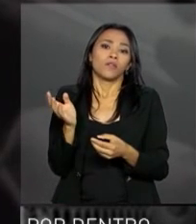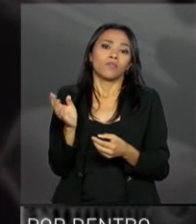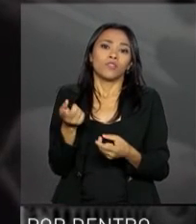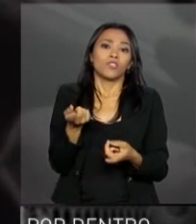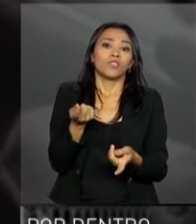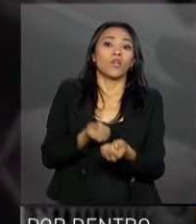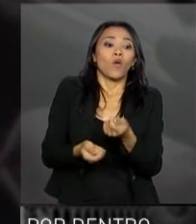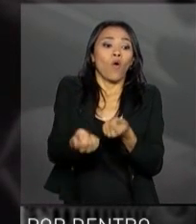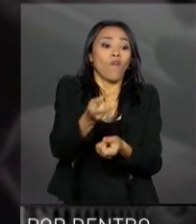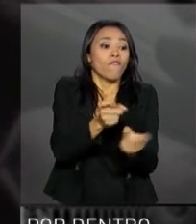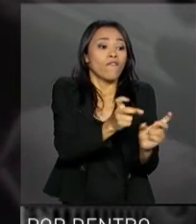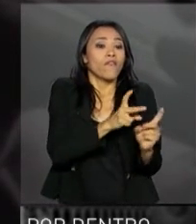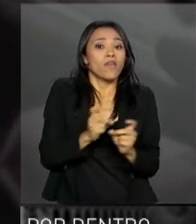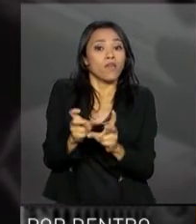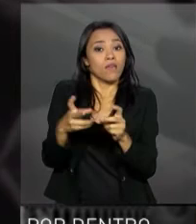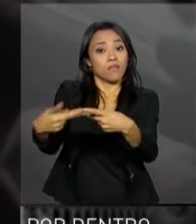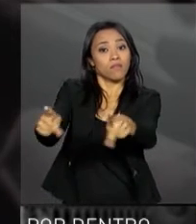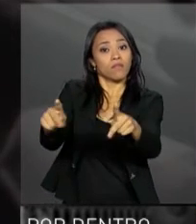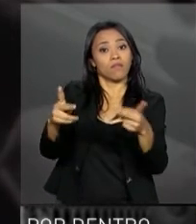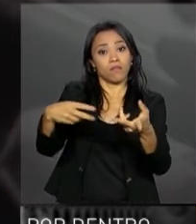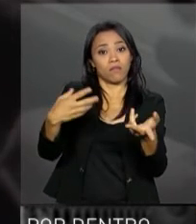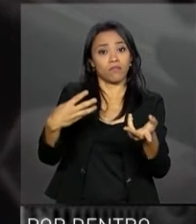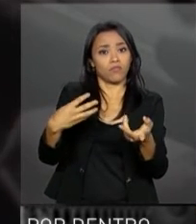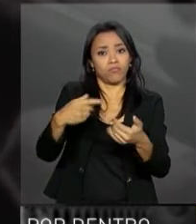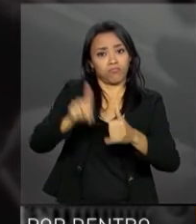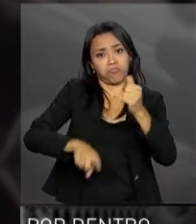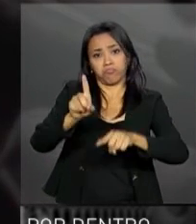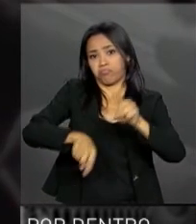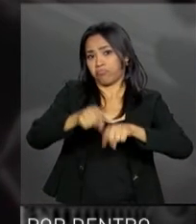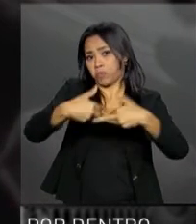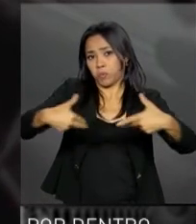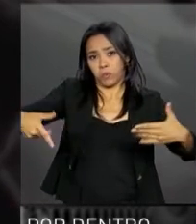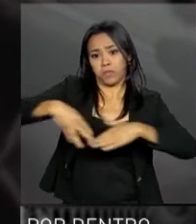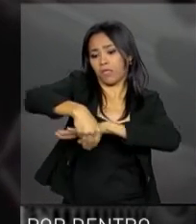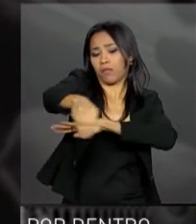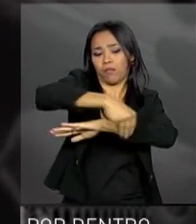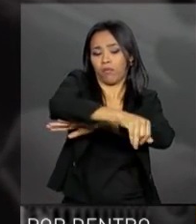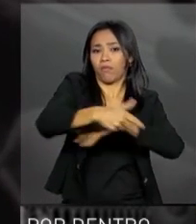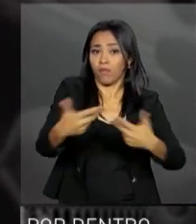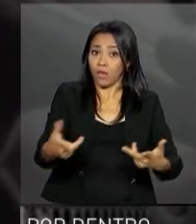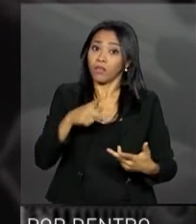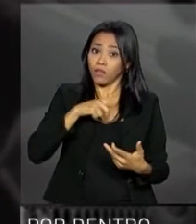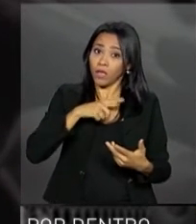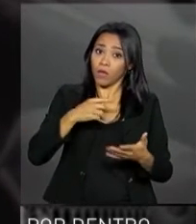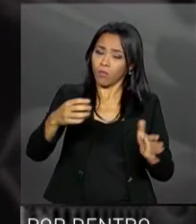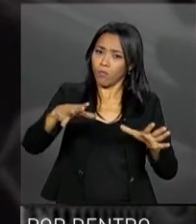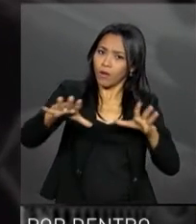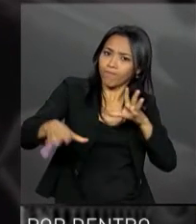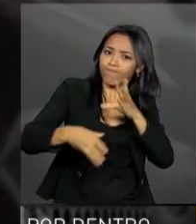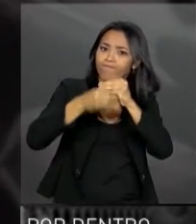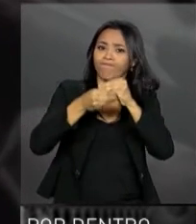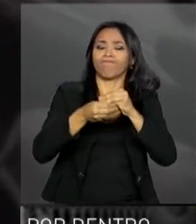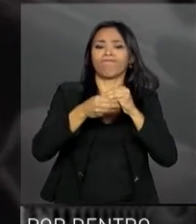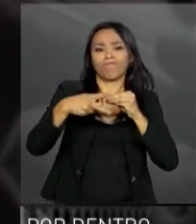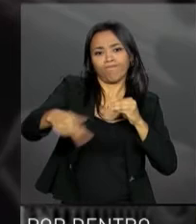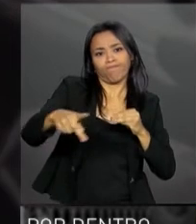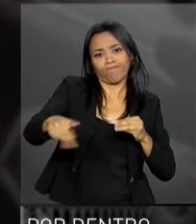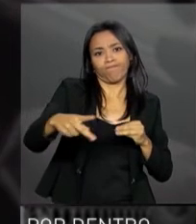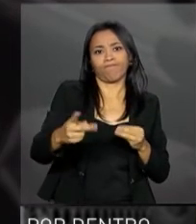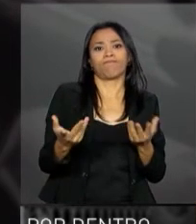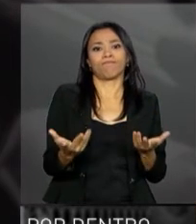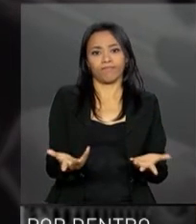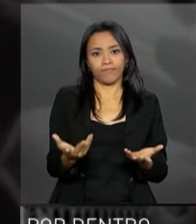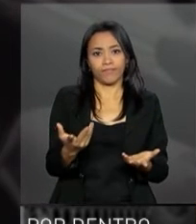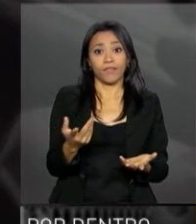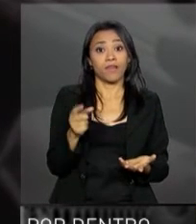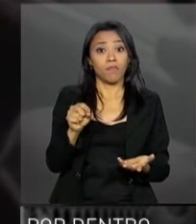Ou seja, o agricultor tem possibilidade de ter um incremento de produção, um incremento da produção de riqueza, contribuindo